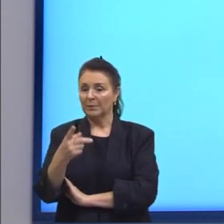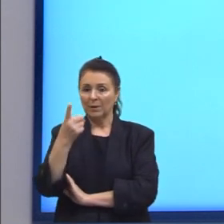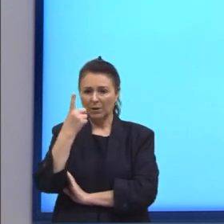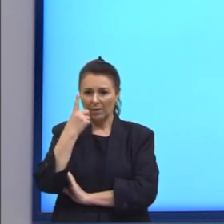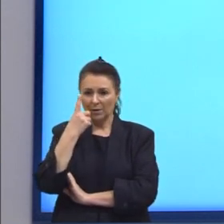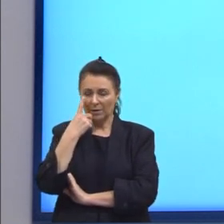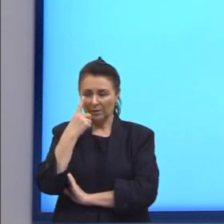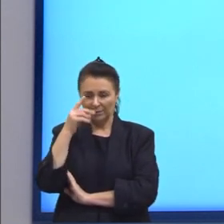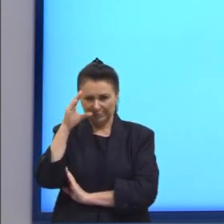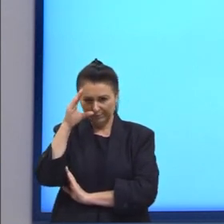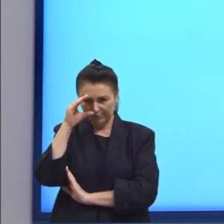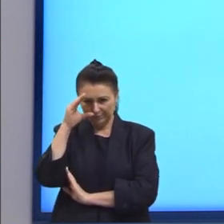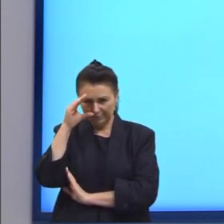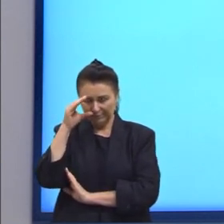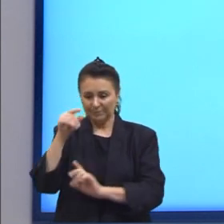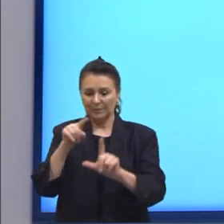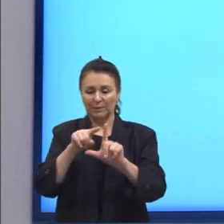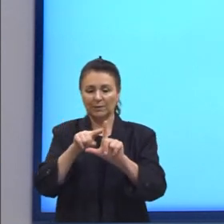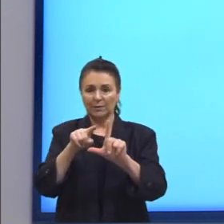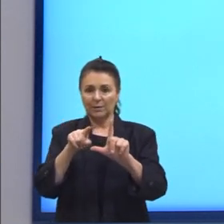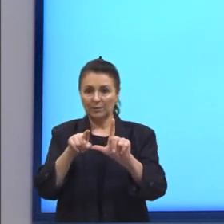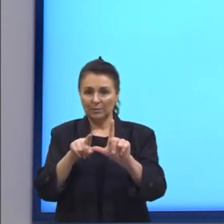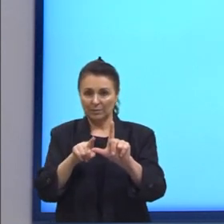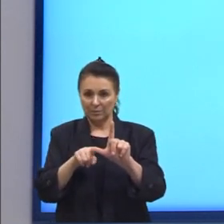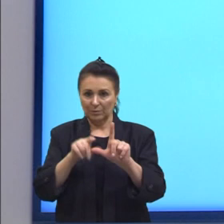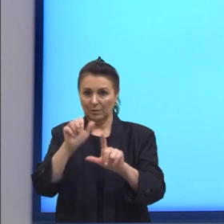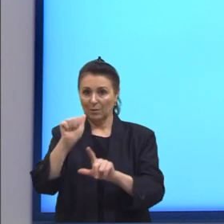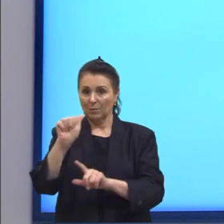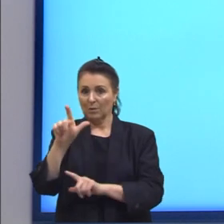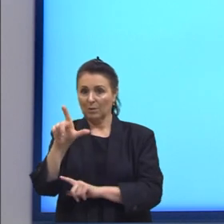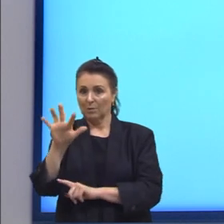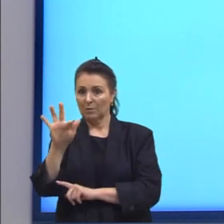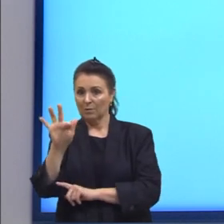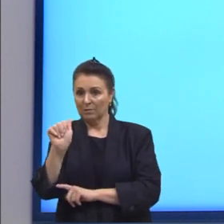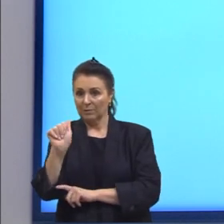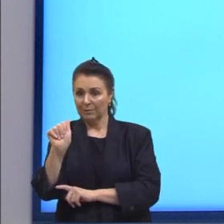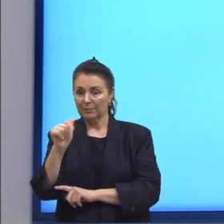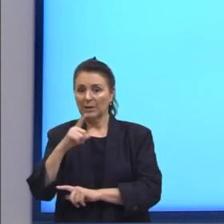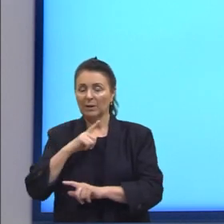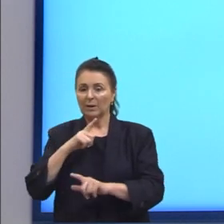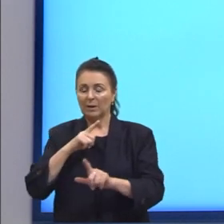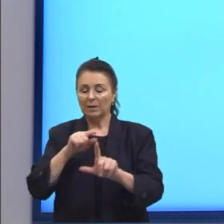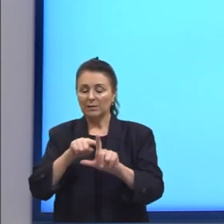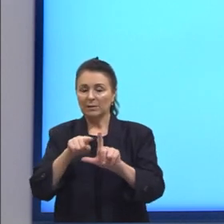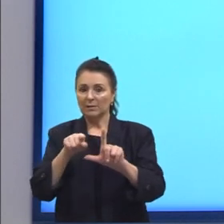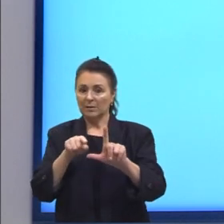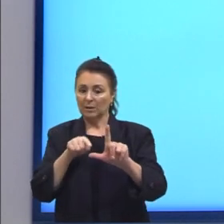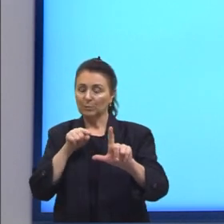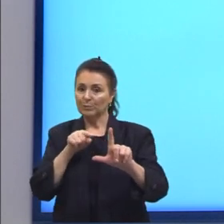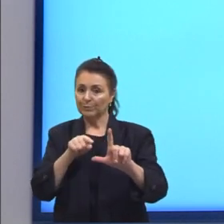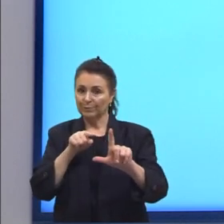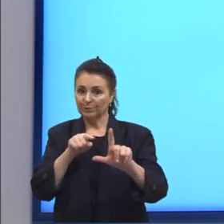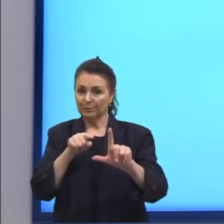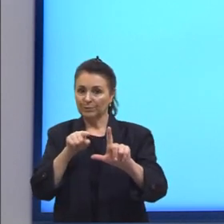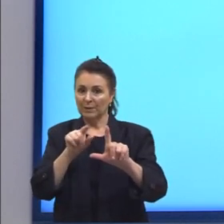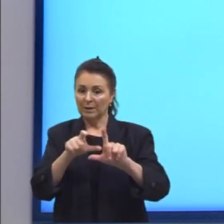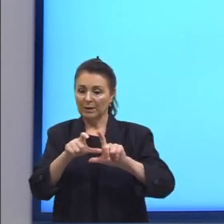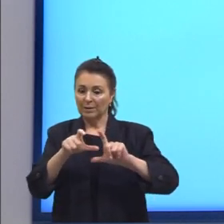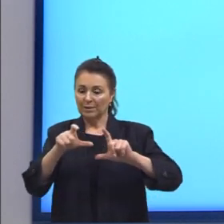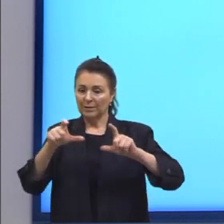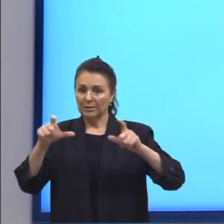formamos um ângulo aqui chamado de ângulo alfa. Esse ângulo, ele determina justamente essa amplitude